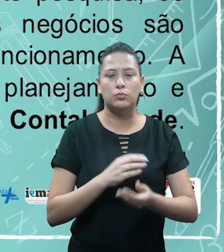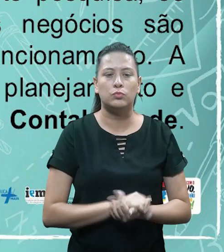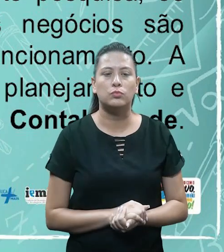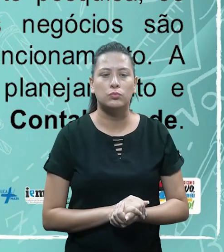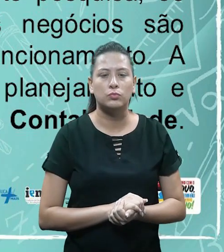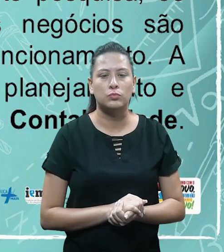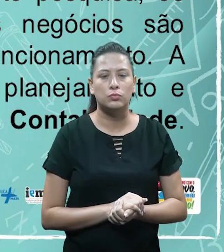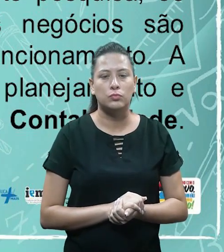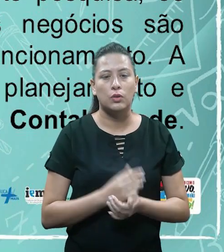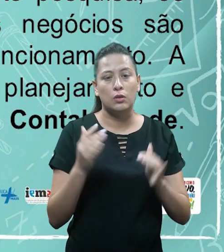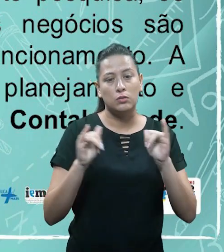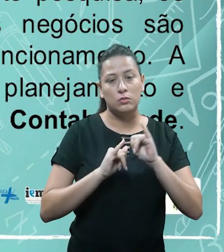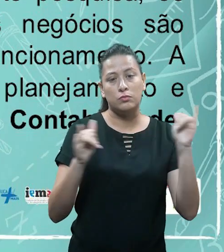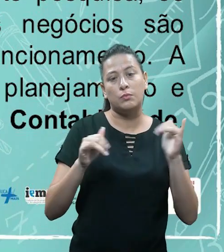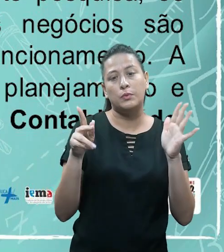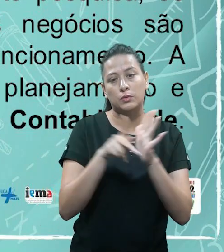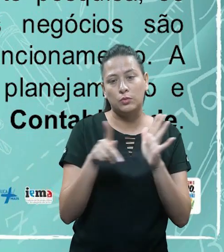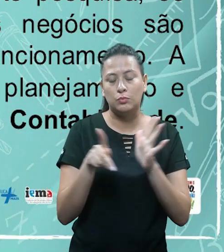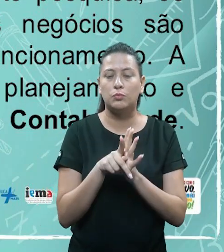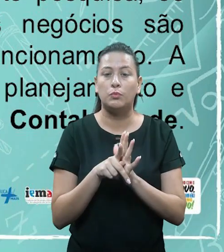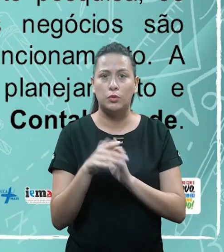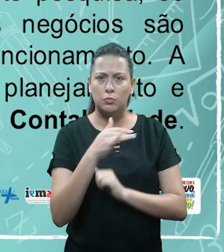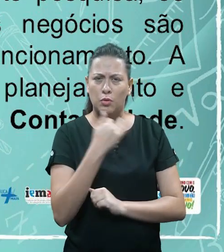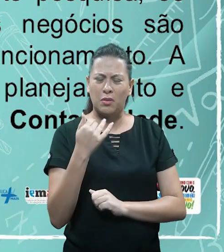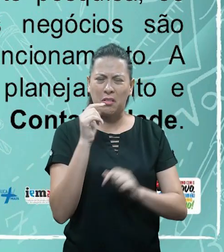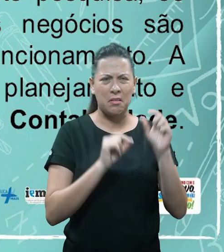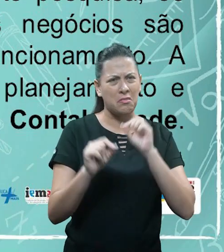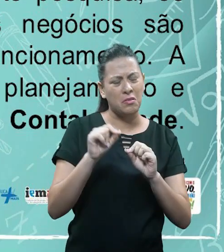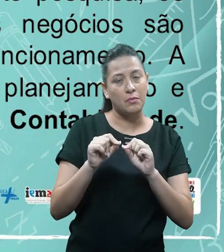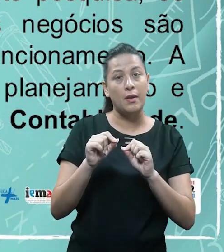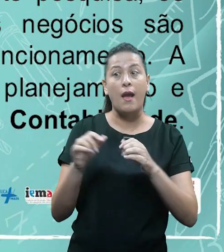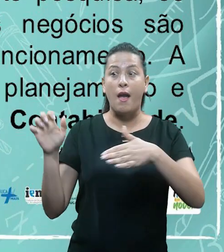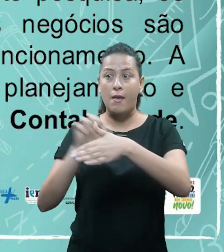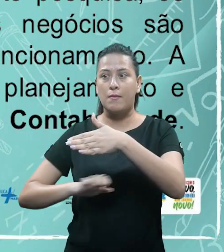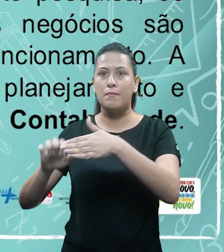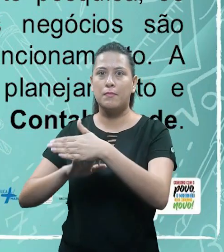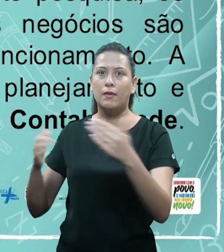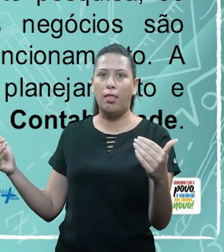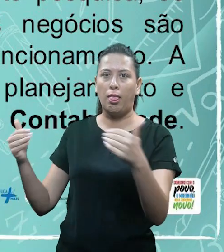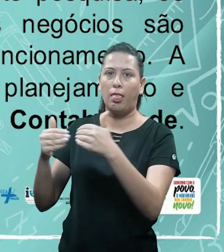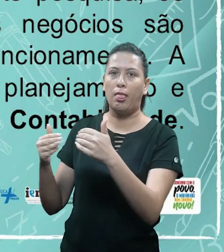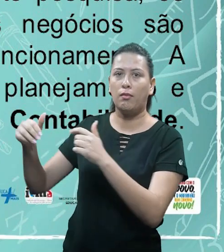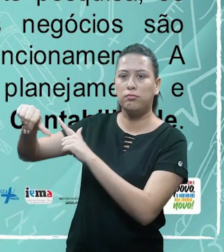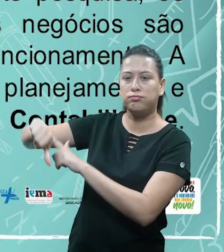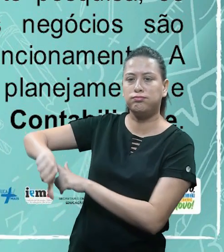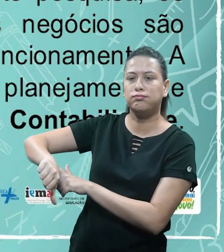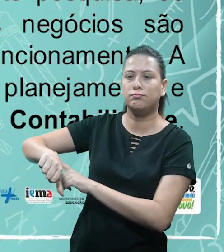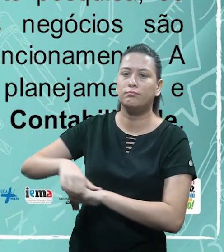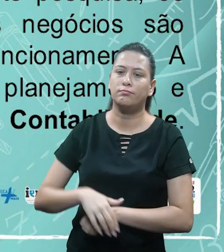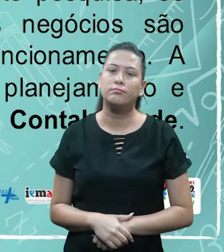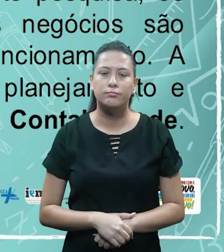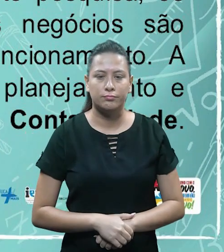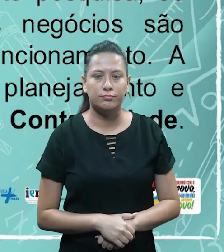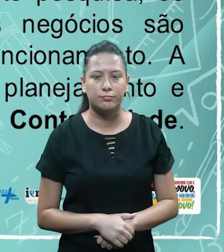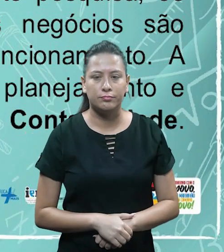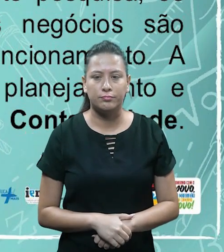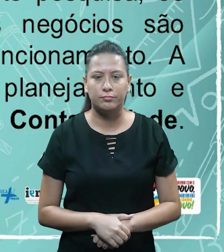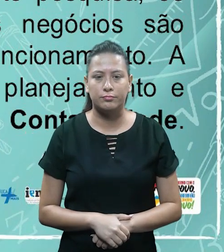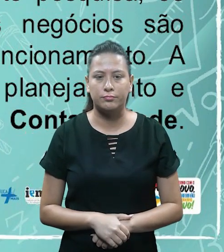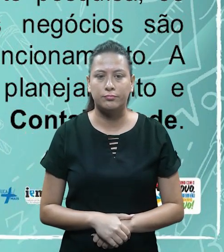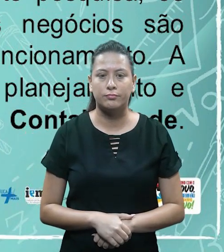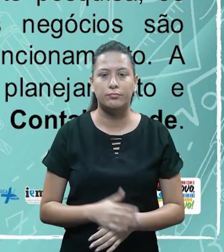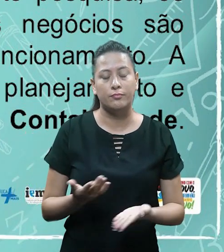mortalidade que a fala, são os fechamentos das empresas, tá, gente? Ou seja, o fechamento da empresa a gente vai chamar de mortalidade aqui, tá? Então, para detectar o